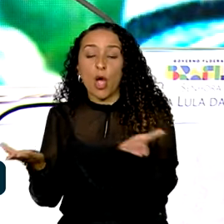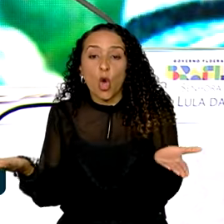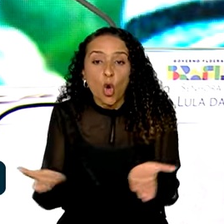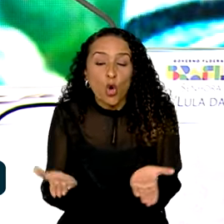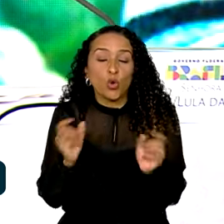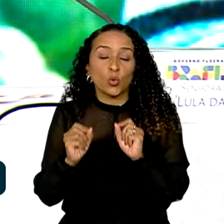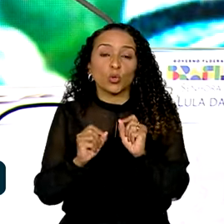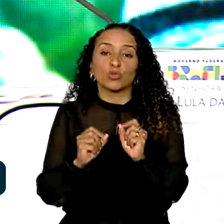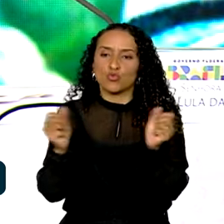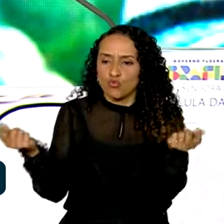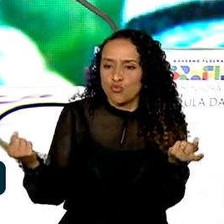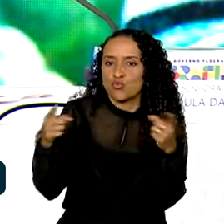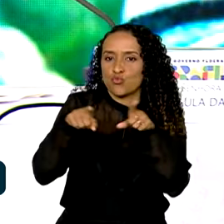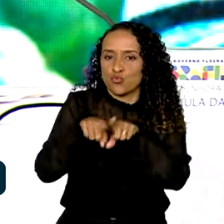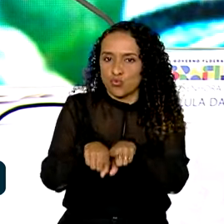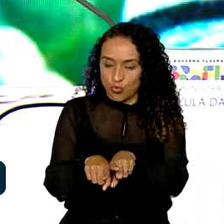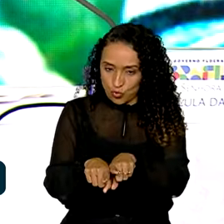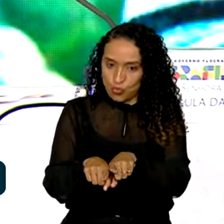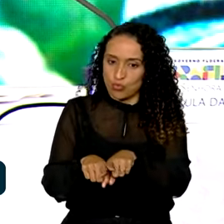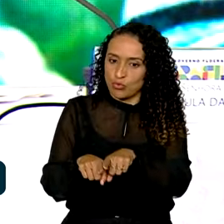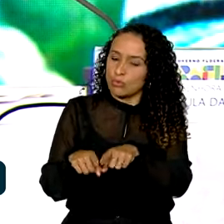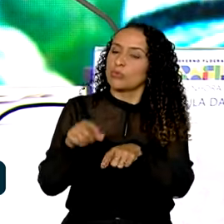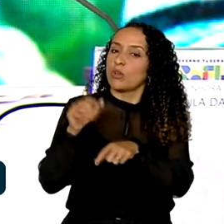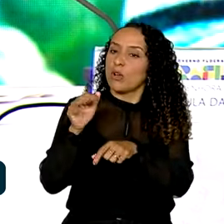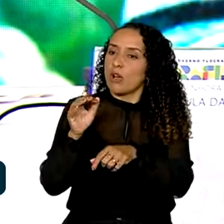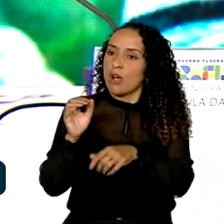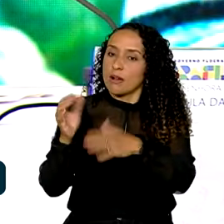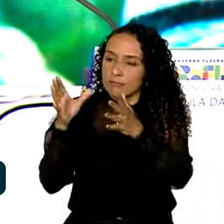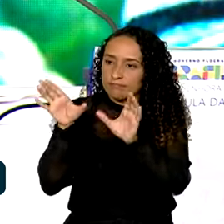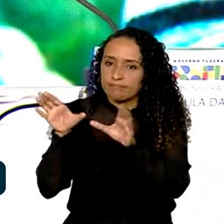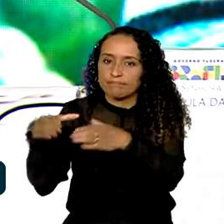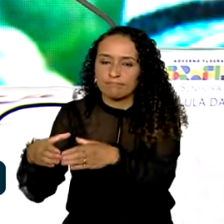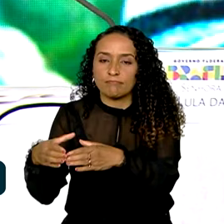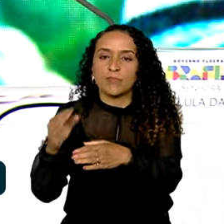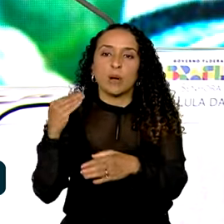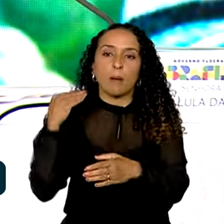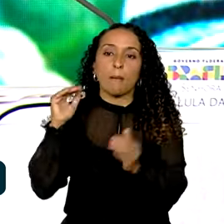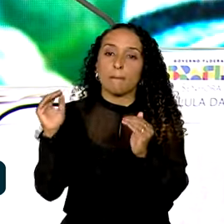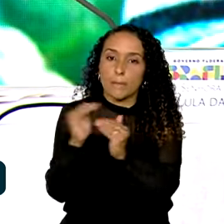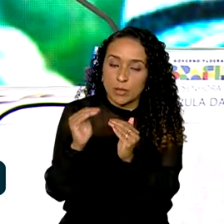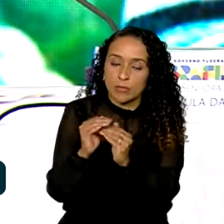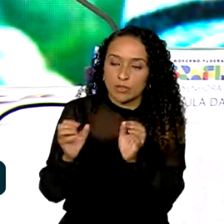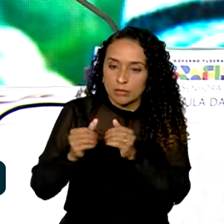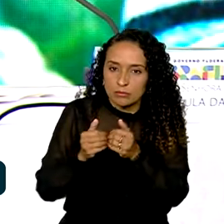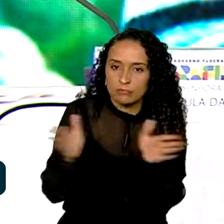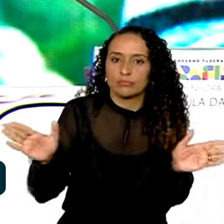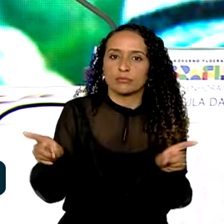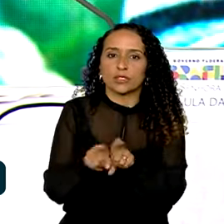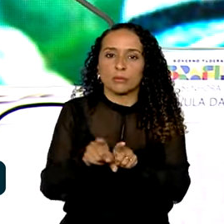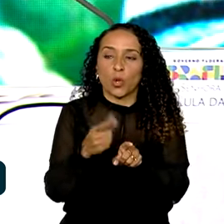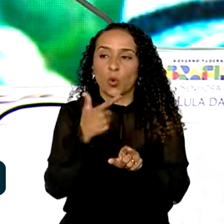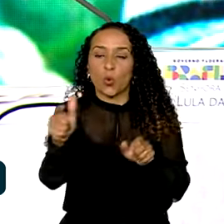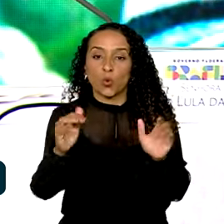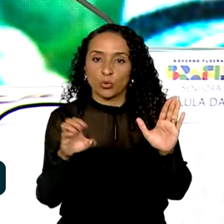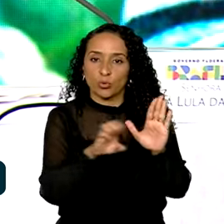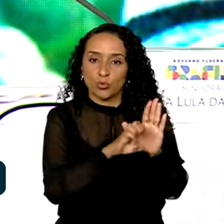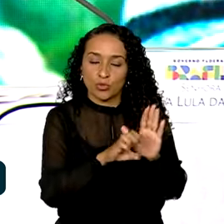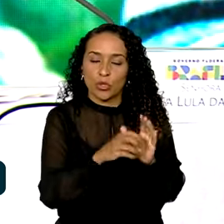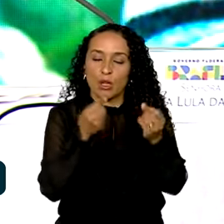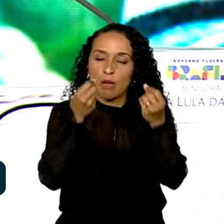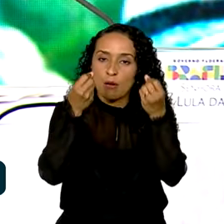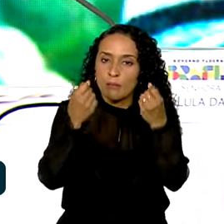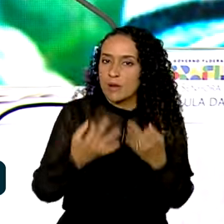também, junto com a Fundação Banco do Brasil, nós estamos lançando também um outro edital para